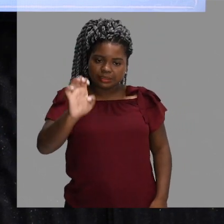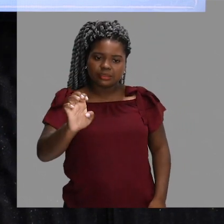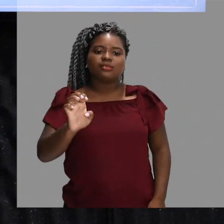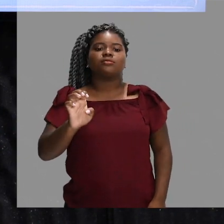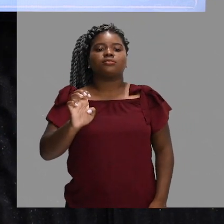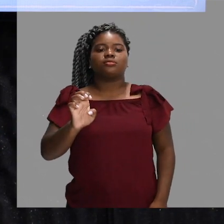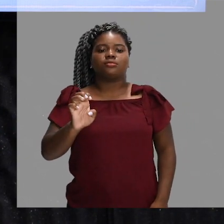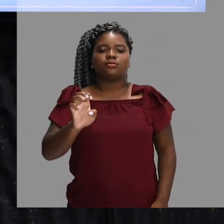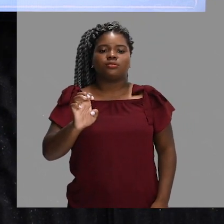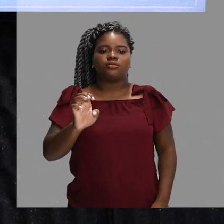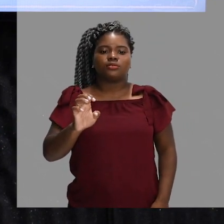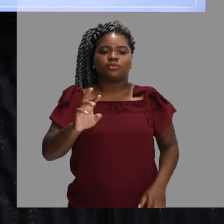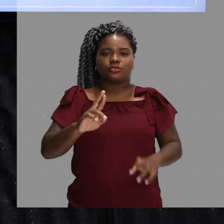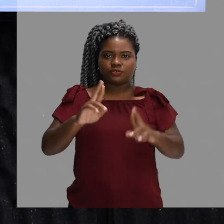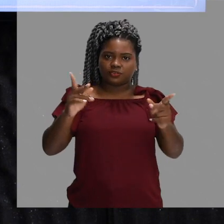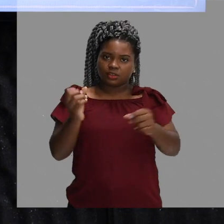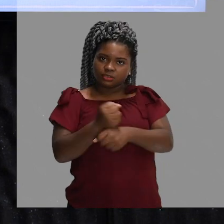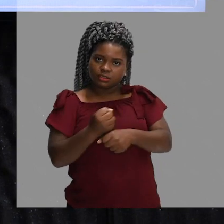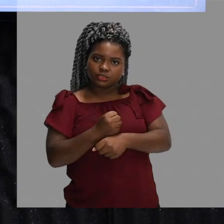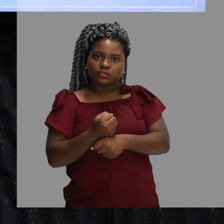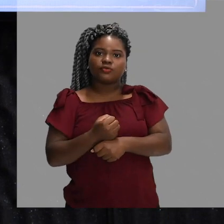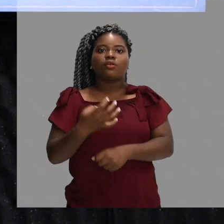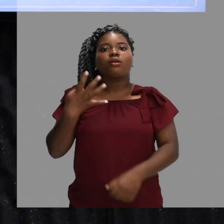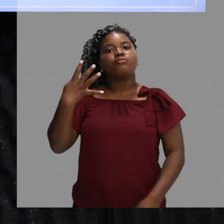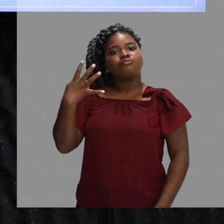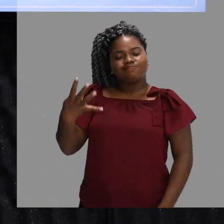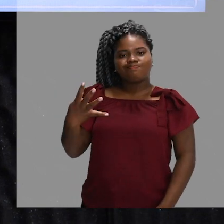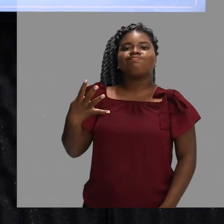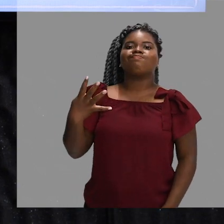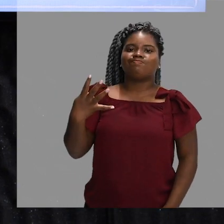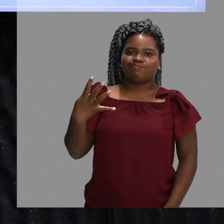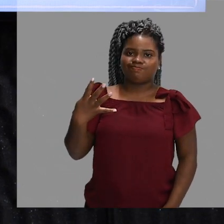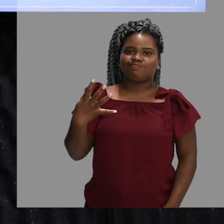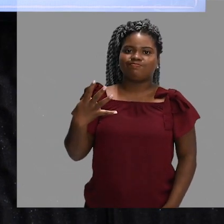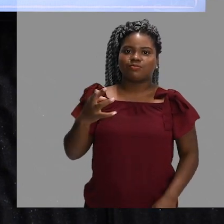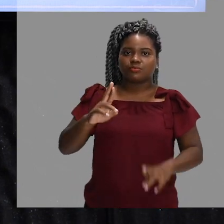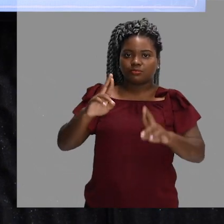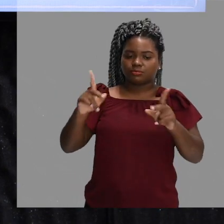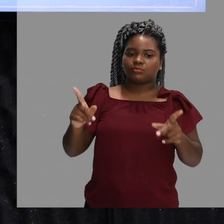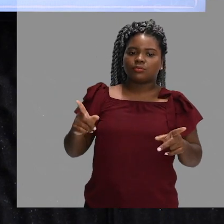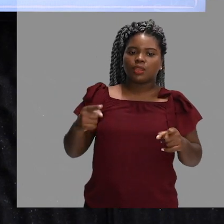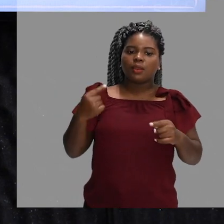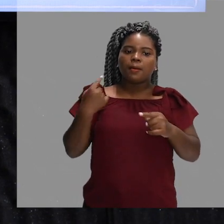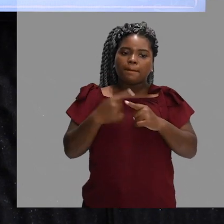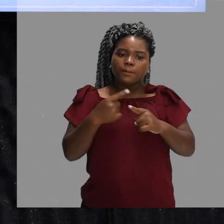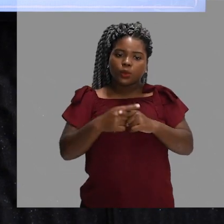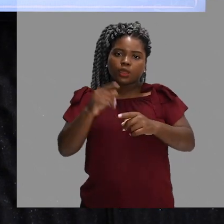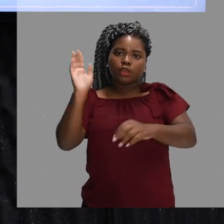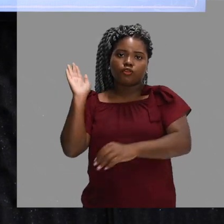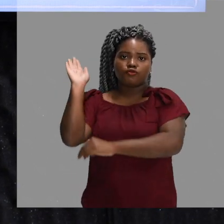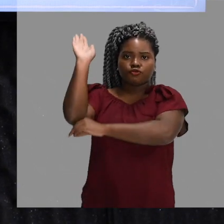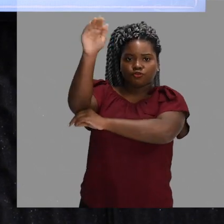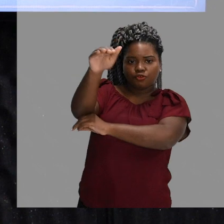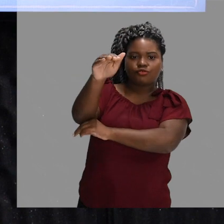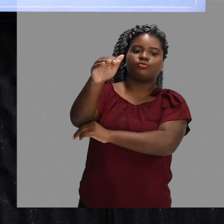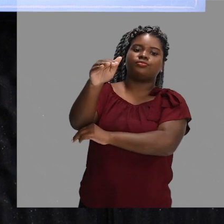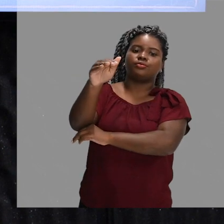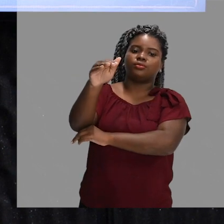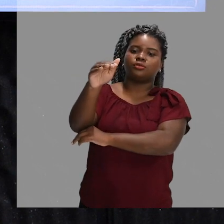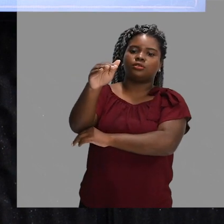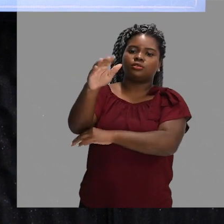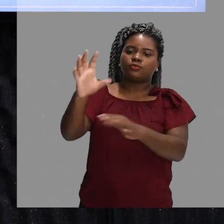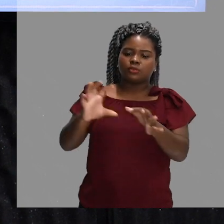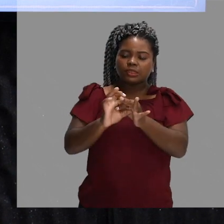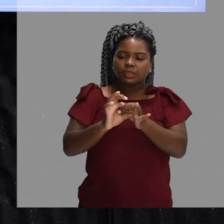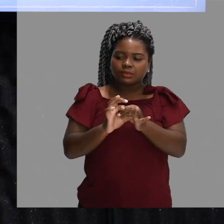o vôleibol foi motivado pelo basquetebol? Porque William George Morgan,